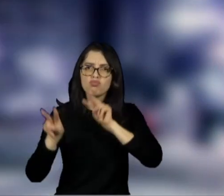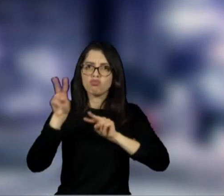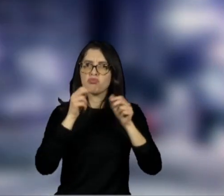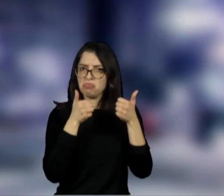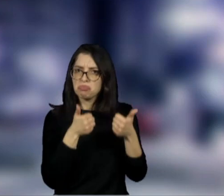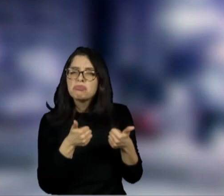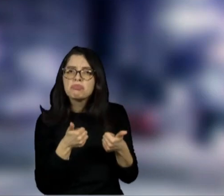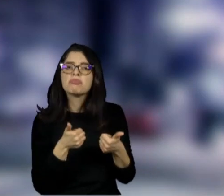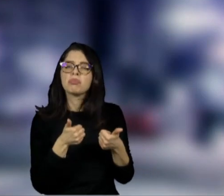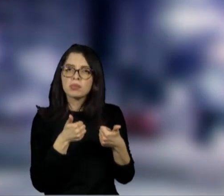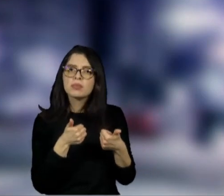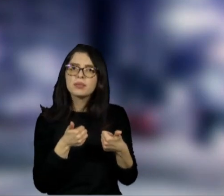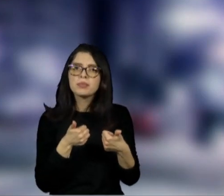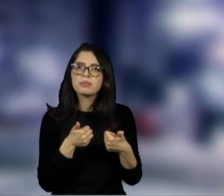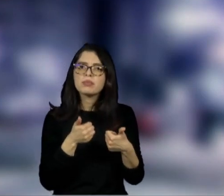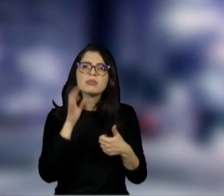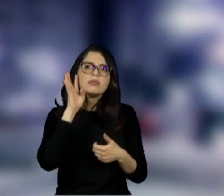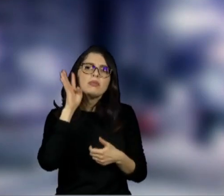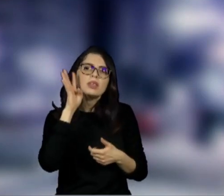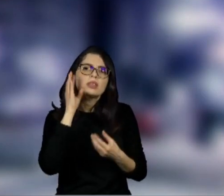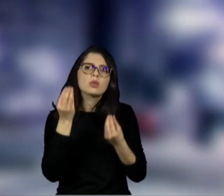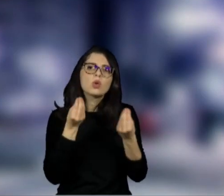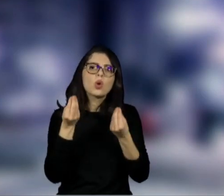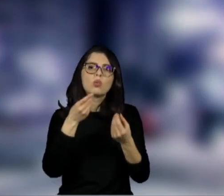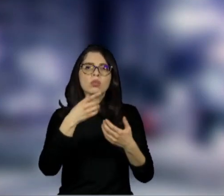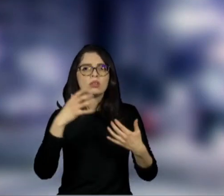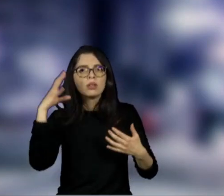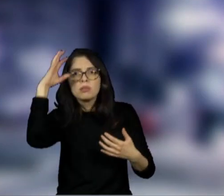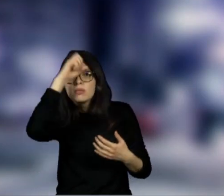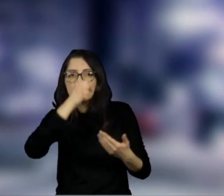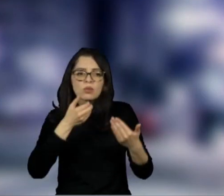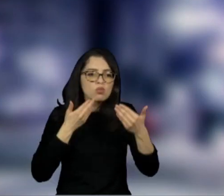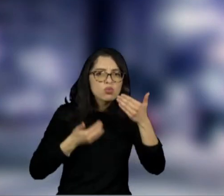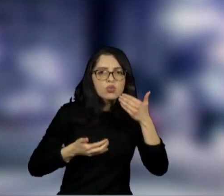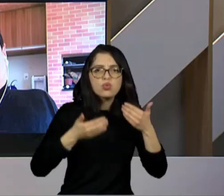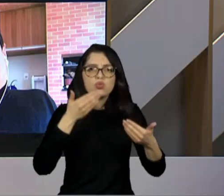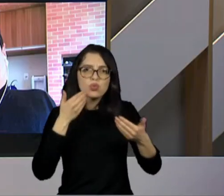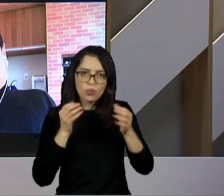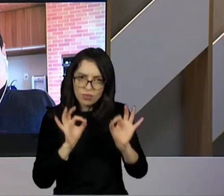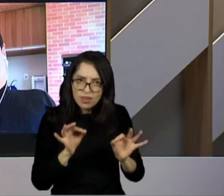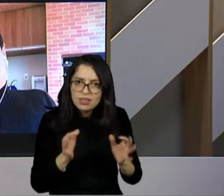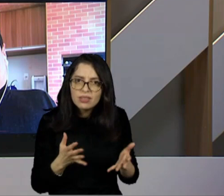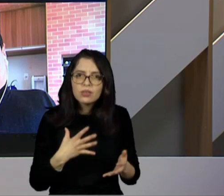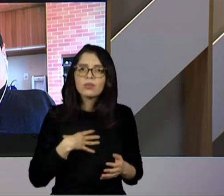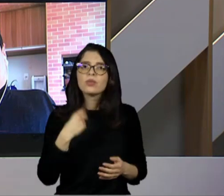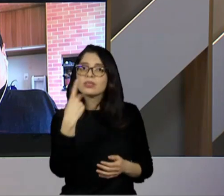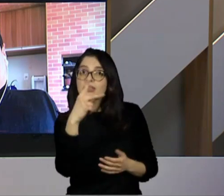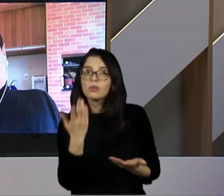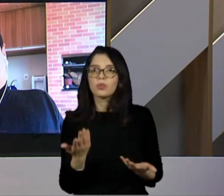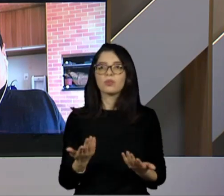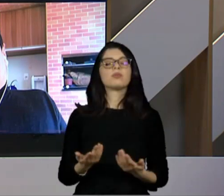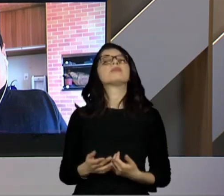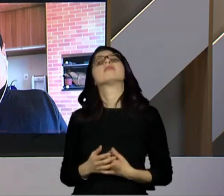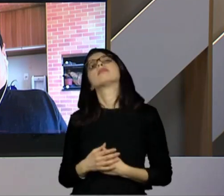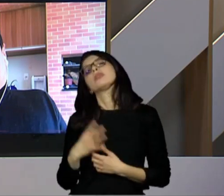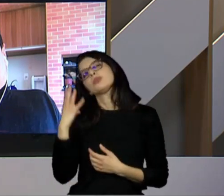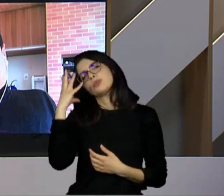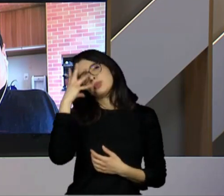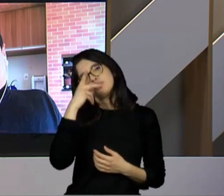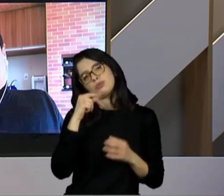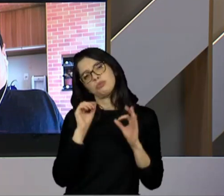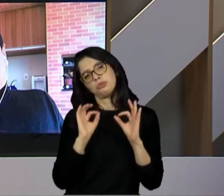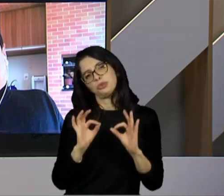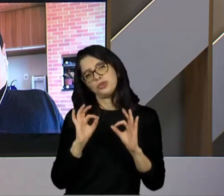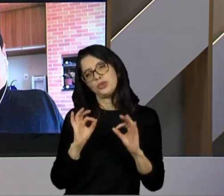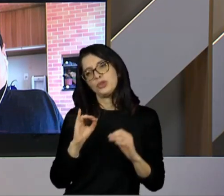imagino também aí quantos aprendizados com o Gustavo. É muito lindo isso que o Jairo falou, porque eu sinto isso